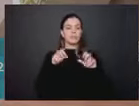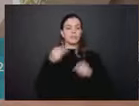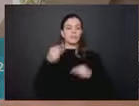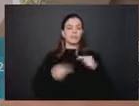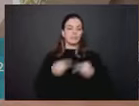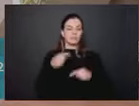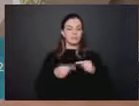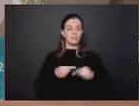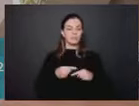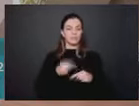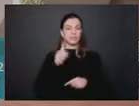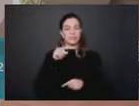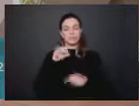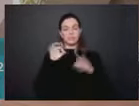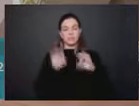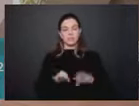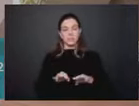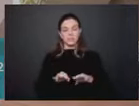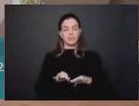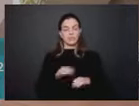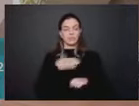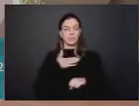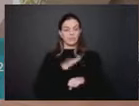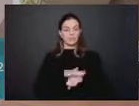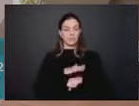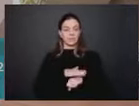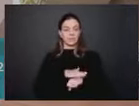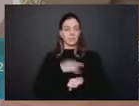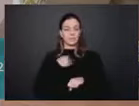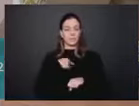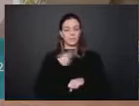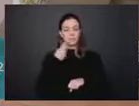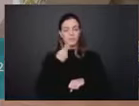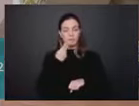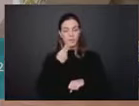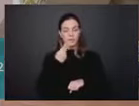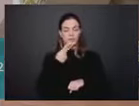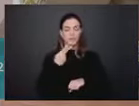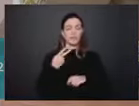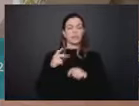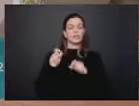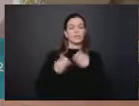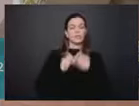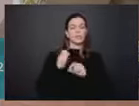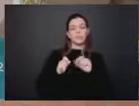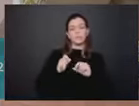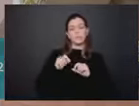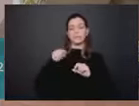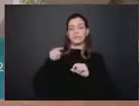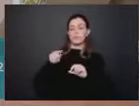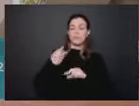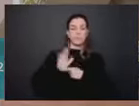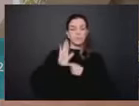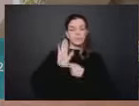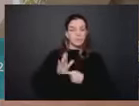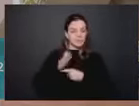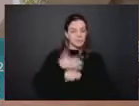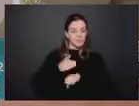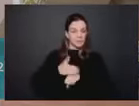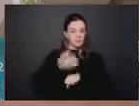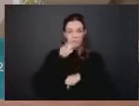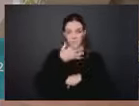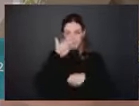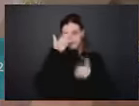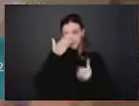o tempo que me resta para que, com muito mais conhecimento das demandas locais, possa apresentar atividades e as necessidades mais prementes. Muito obrigado a todos.